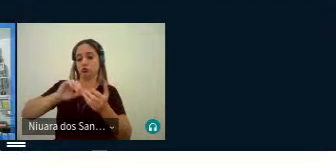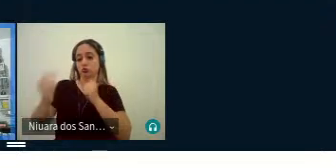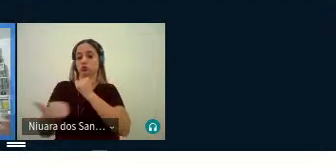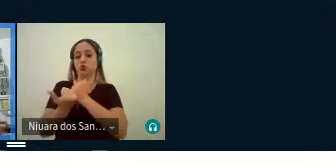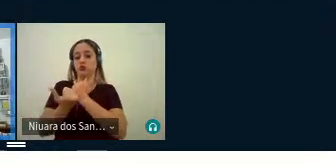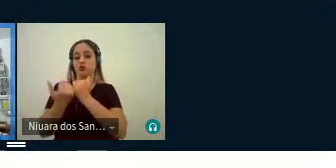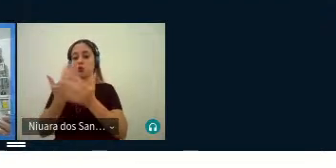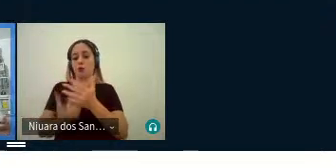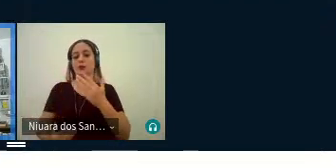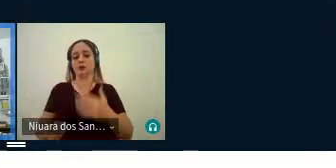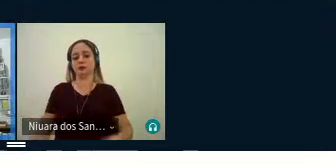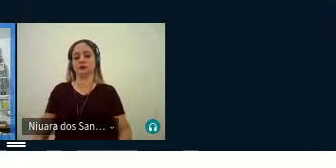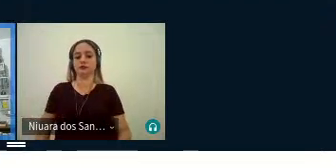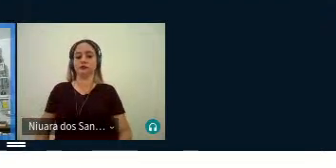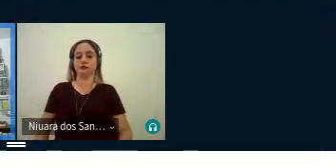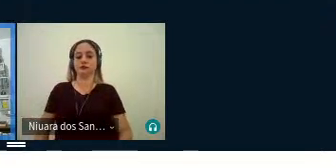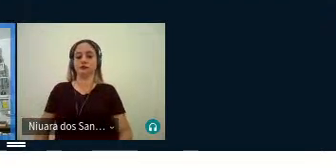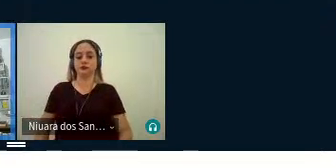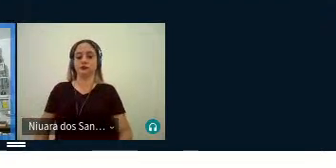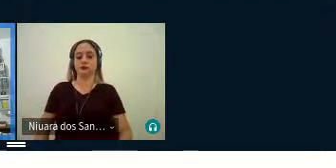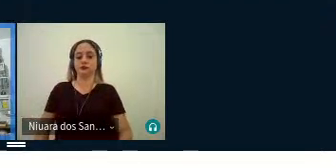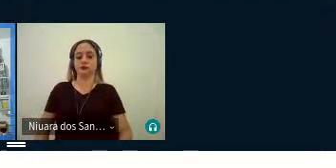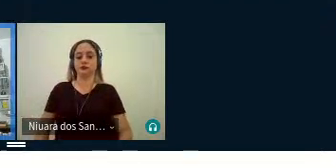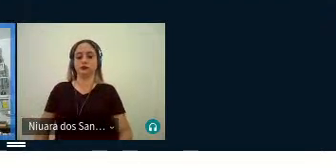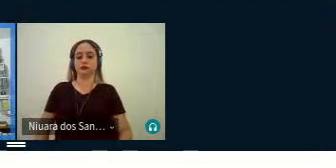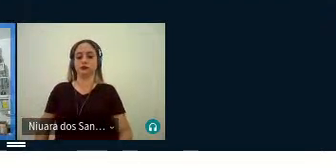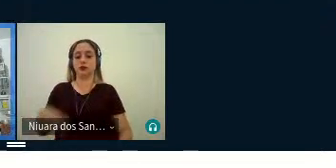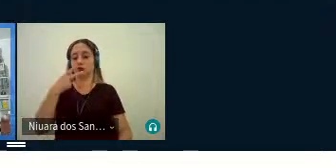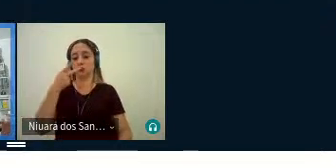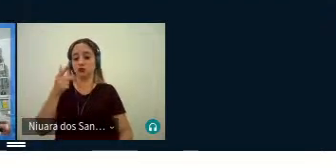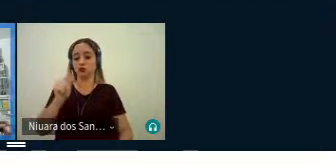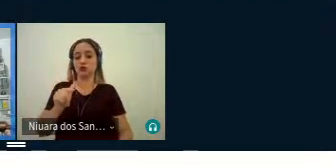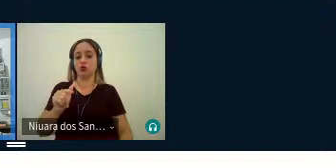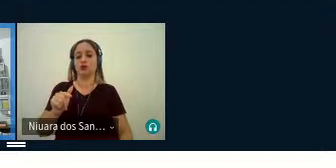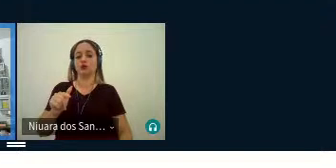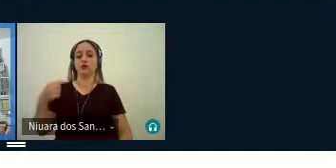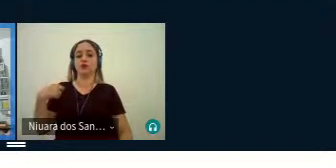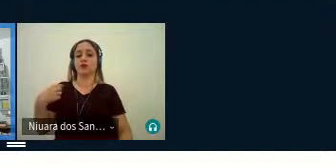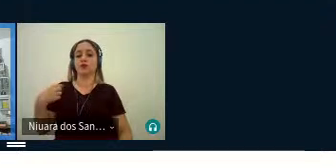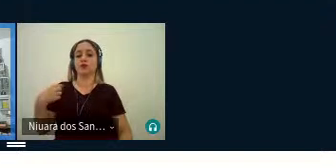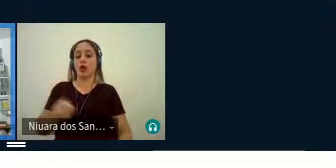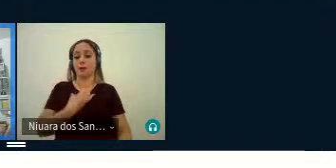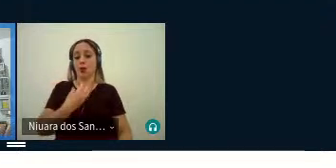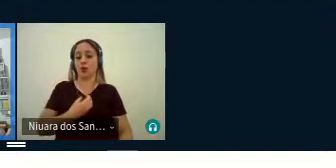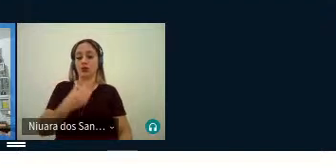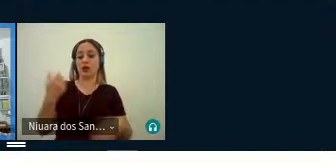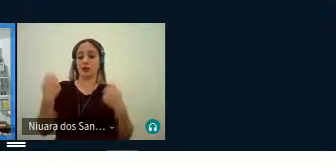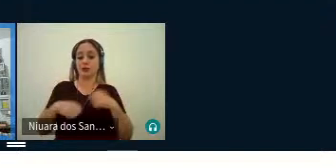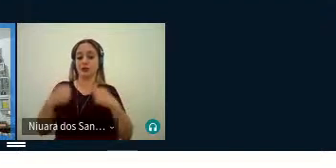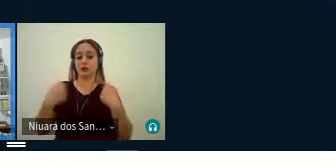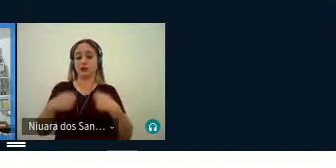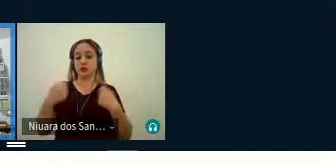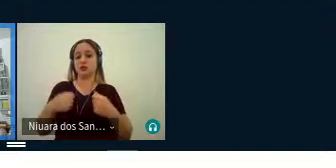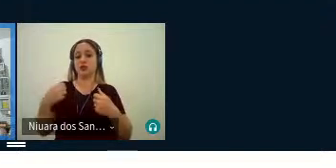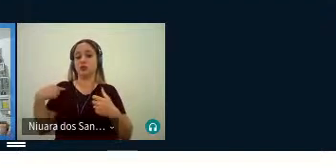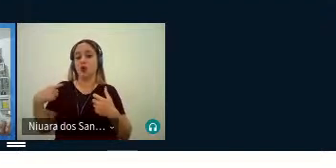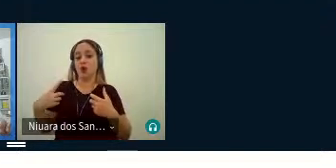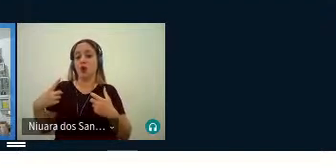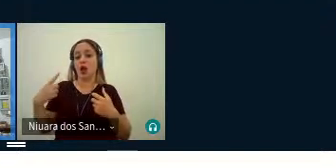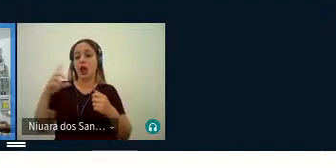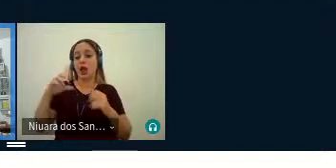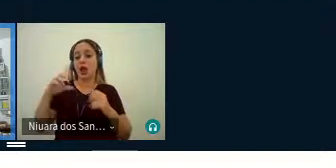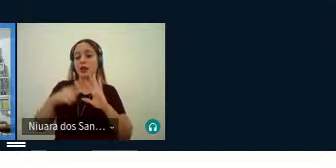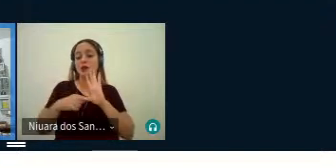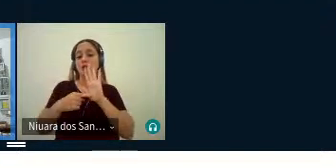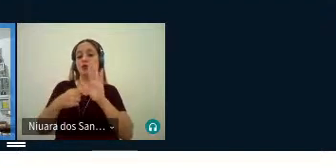Então, citando novamente o Mechonique, ele vai falar a poética é necessariamente pressuposta, daí aparece